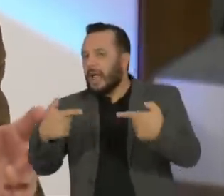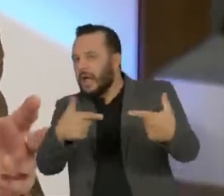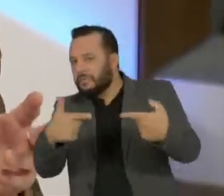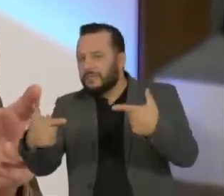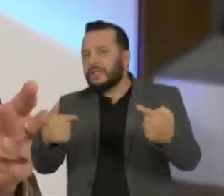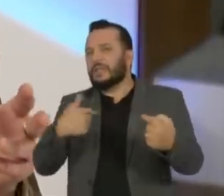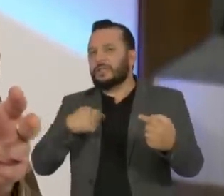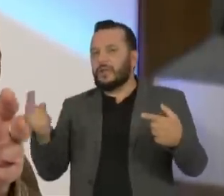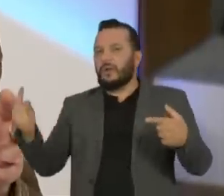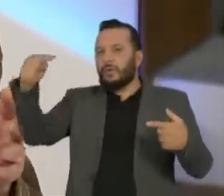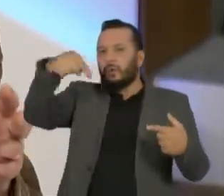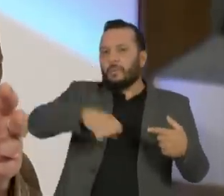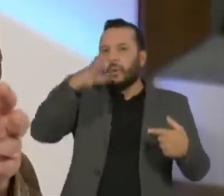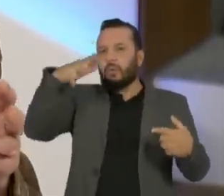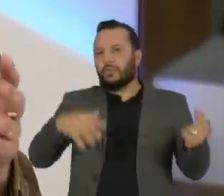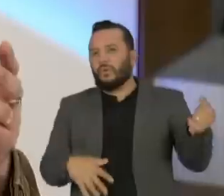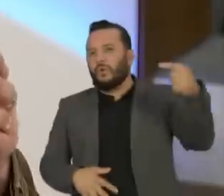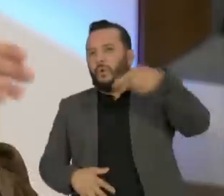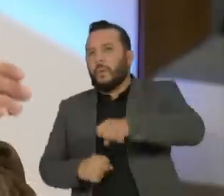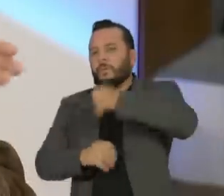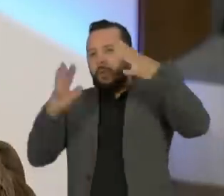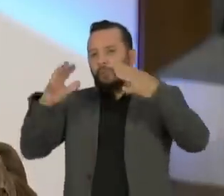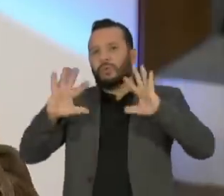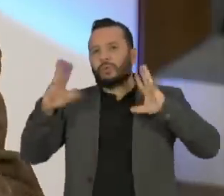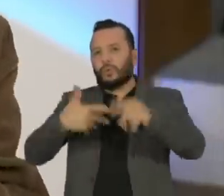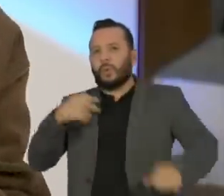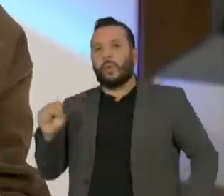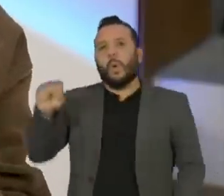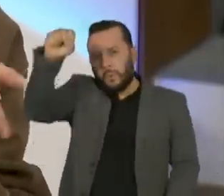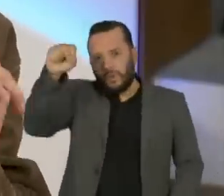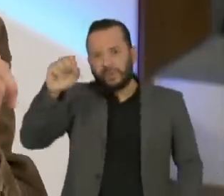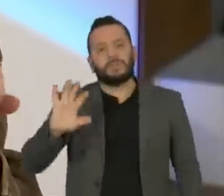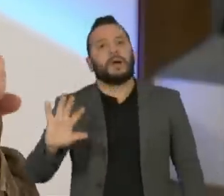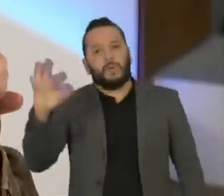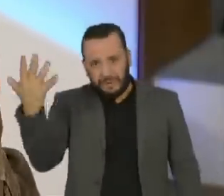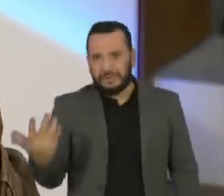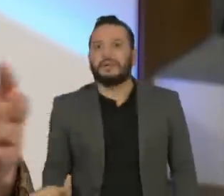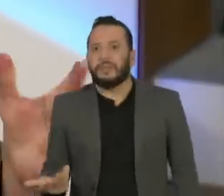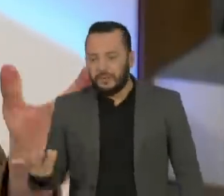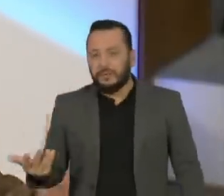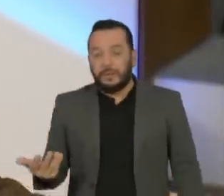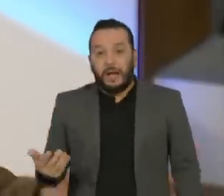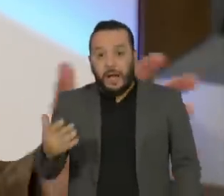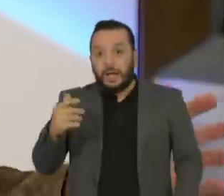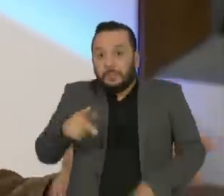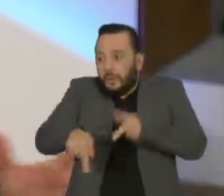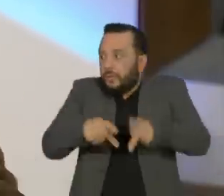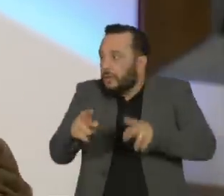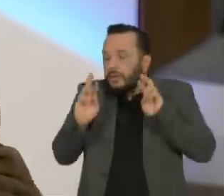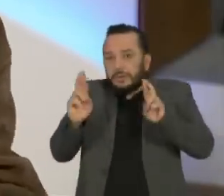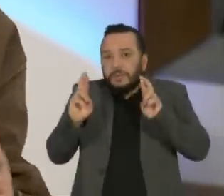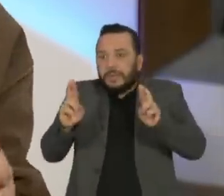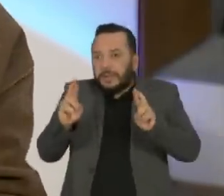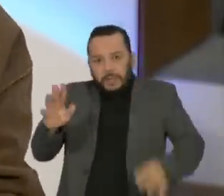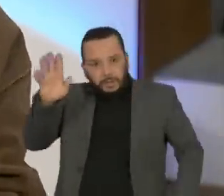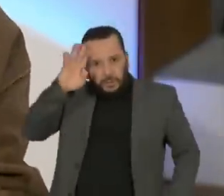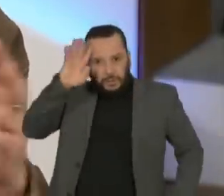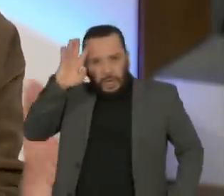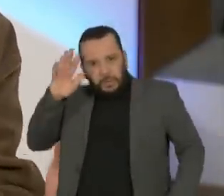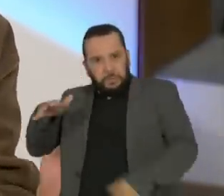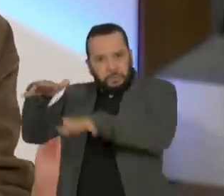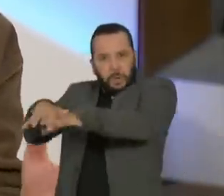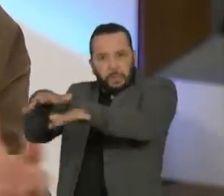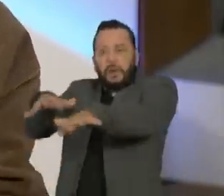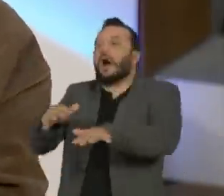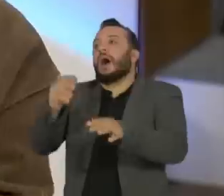comunismo, tudo acontecendo. E, num pequeno espaço de tempo, sim, houve essa esperança, até que, enfim, e logo em seguida a gente viu